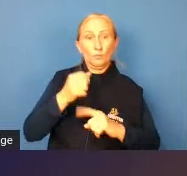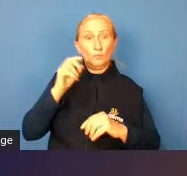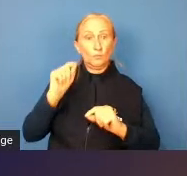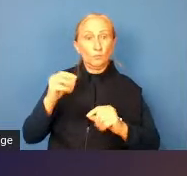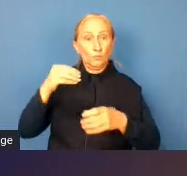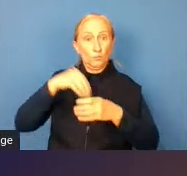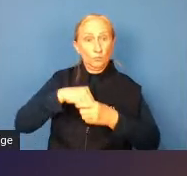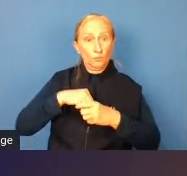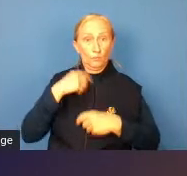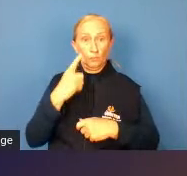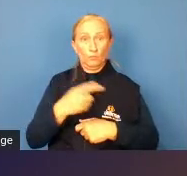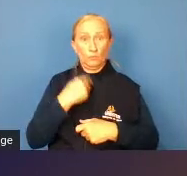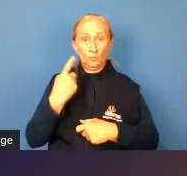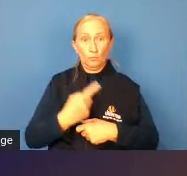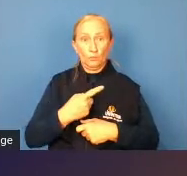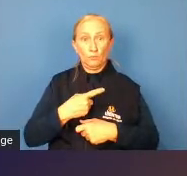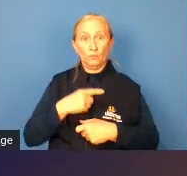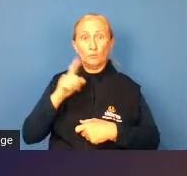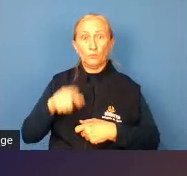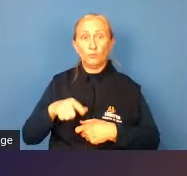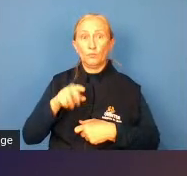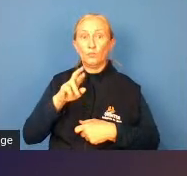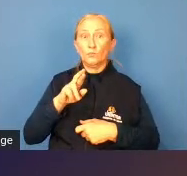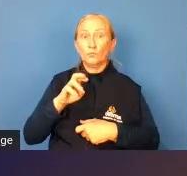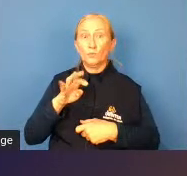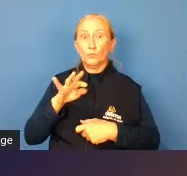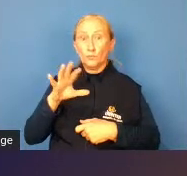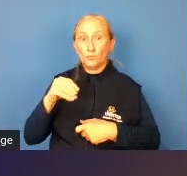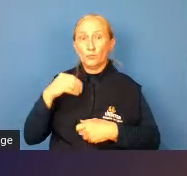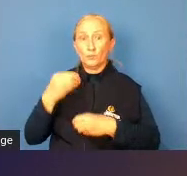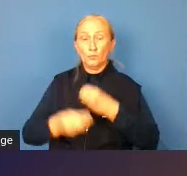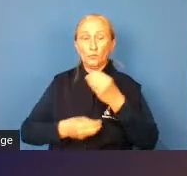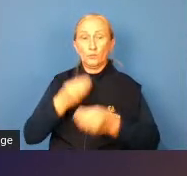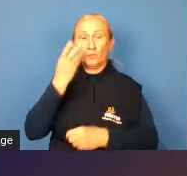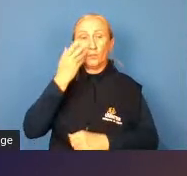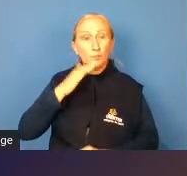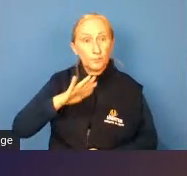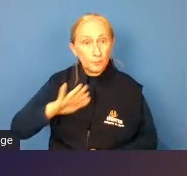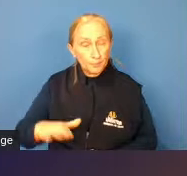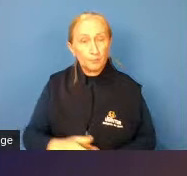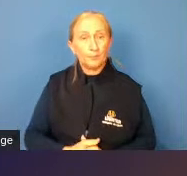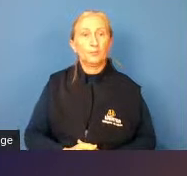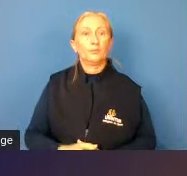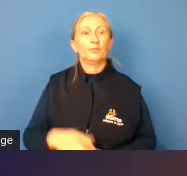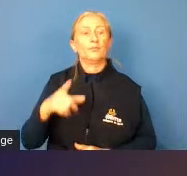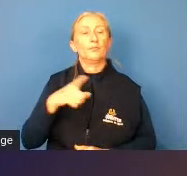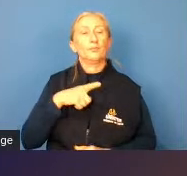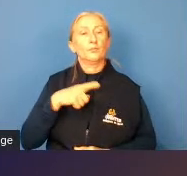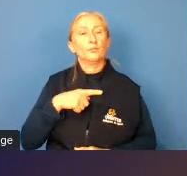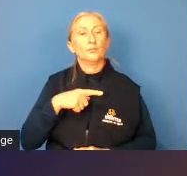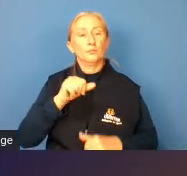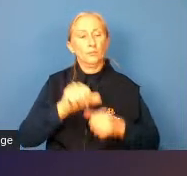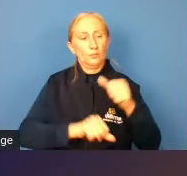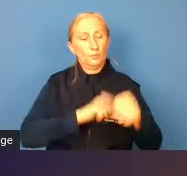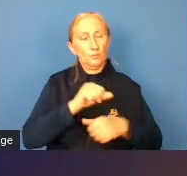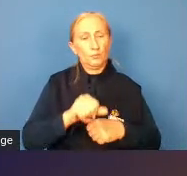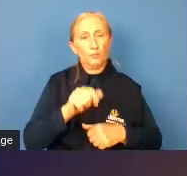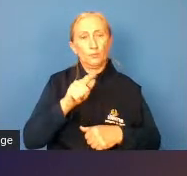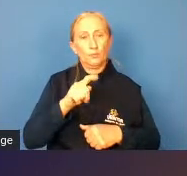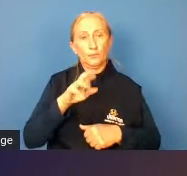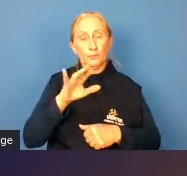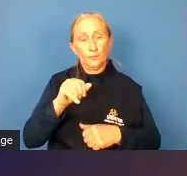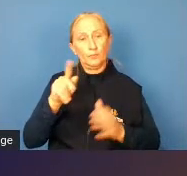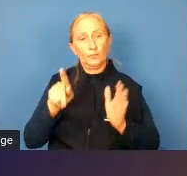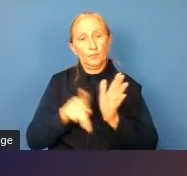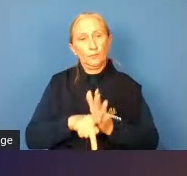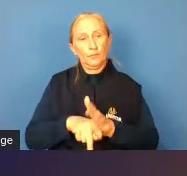estar dentro de nós o nosso gene recessivo e que vai se manifestar na criança temos também a mutação genética que já passa